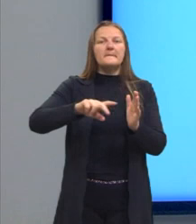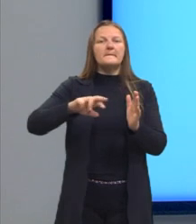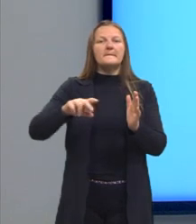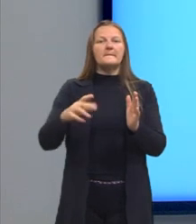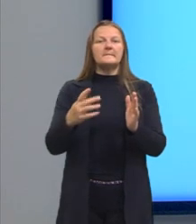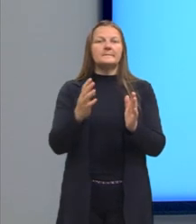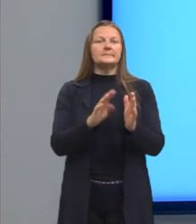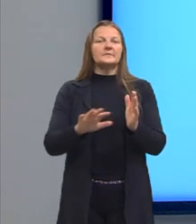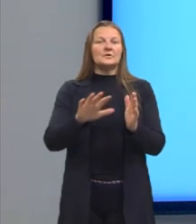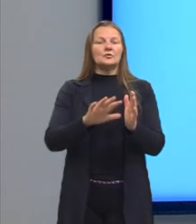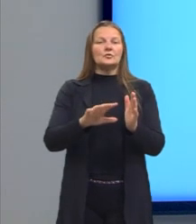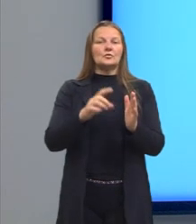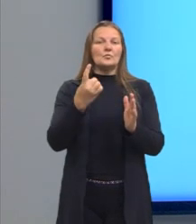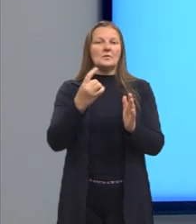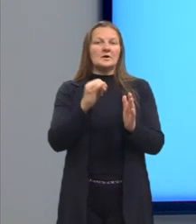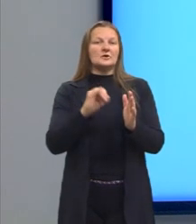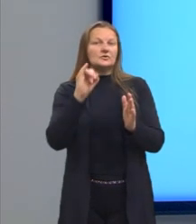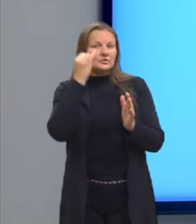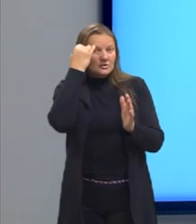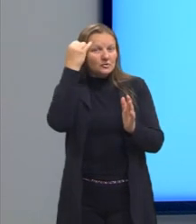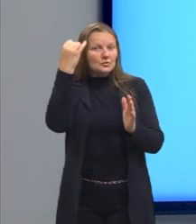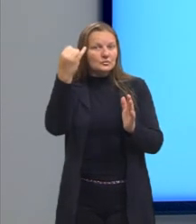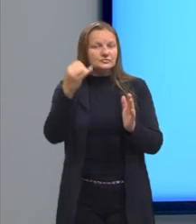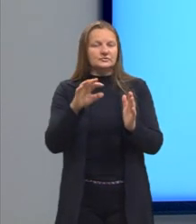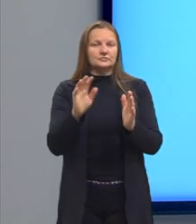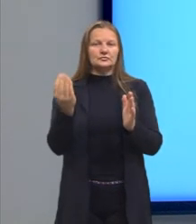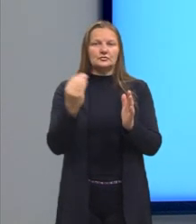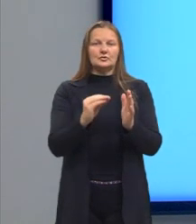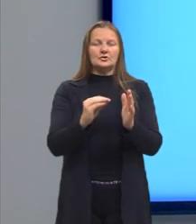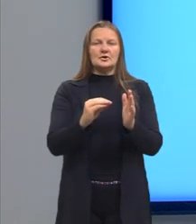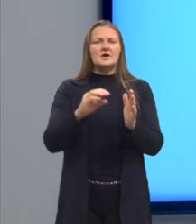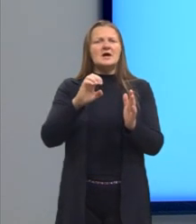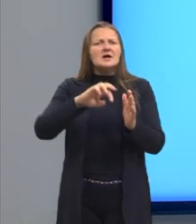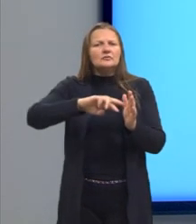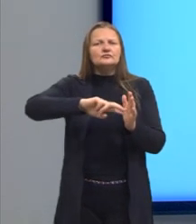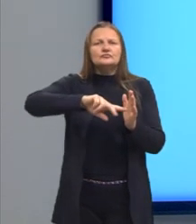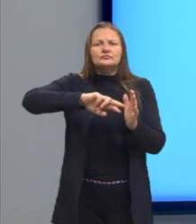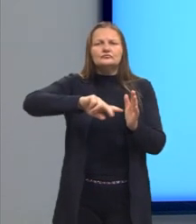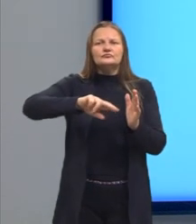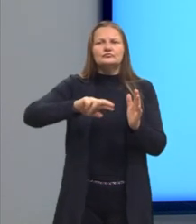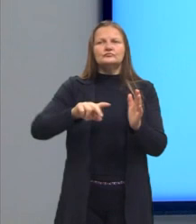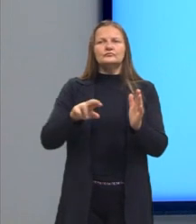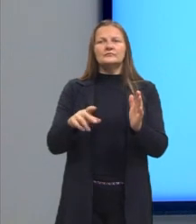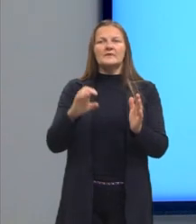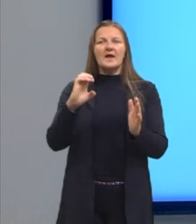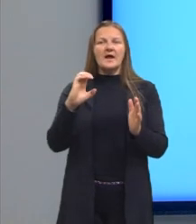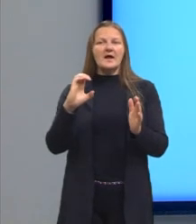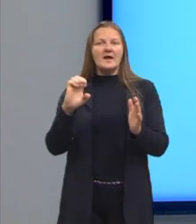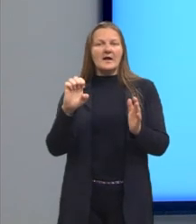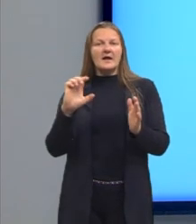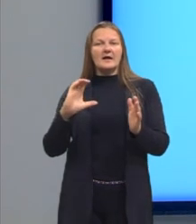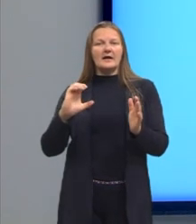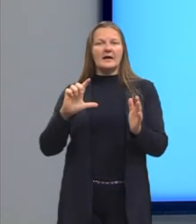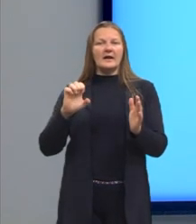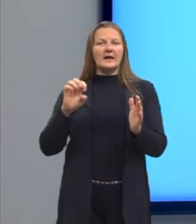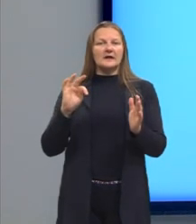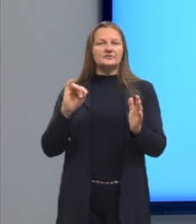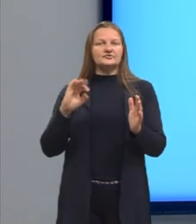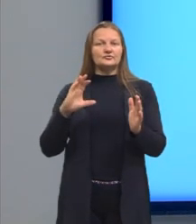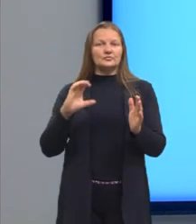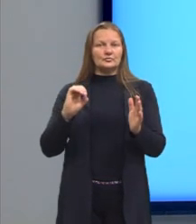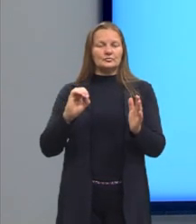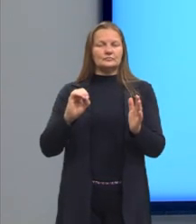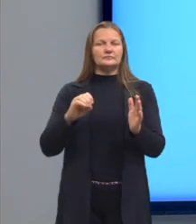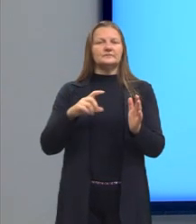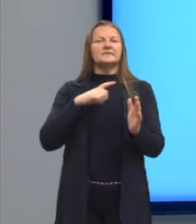uma ideologia. Nós temos ali um momento eclético, um momento em que temos influência daquilo que já